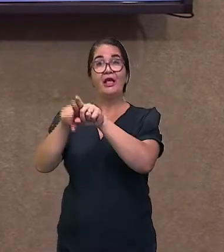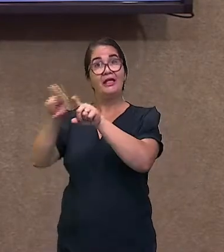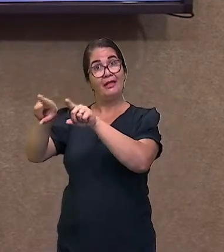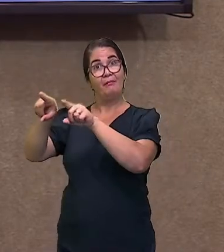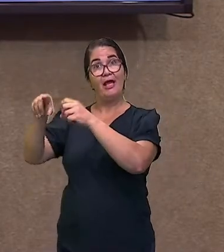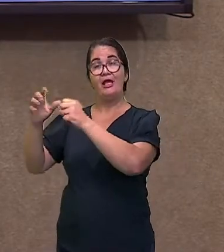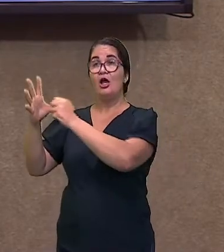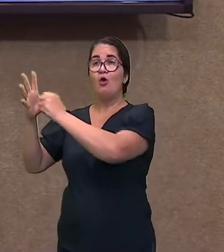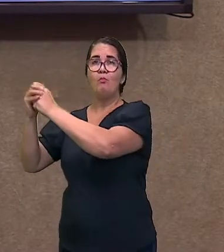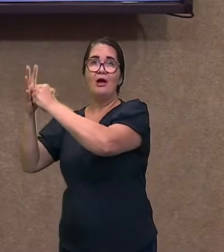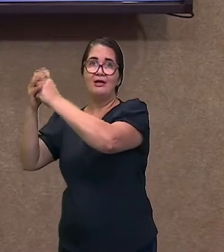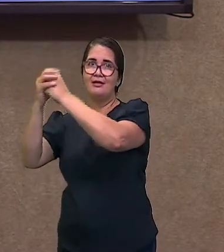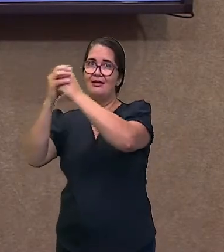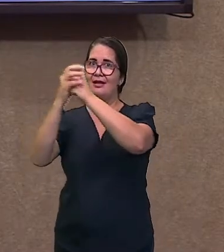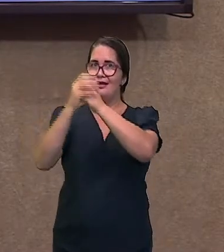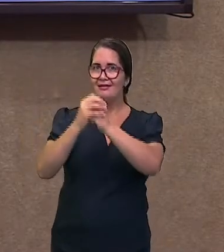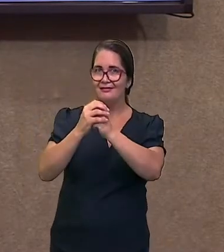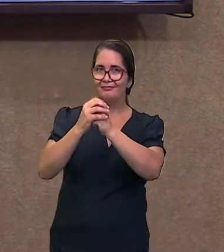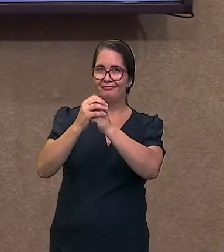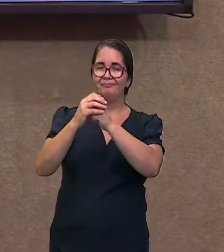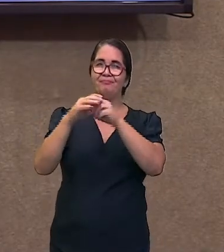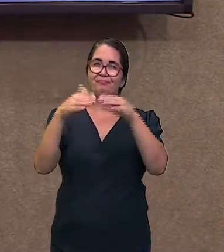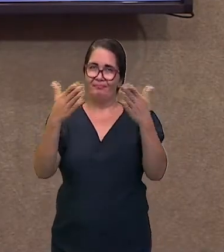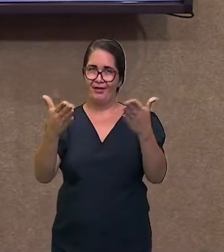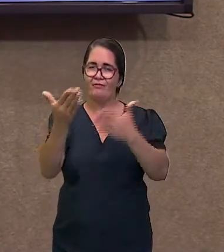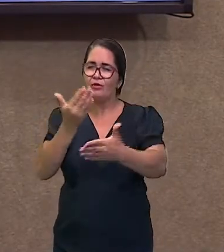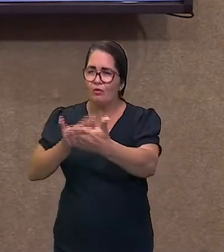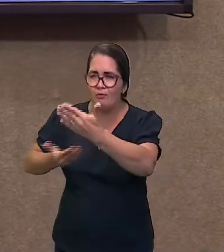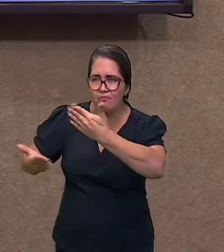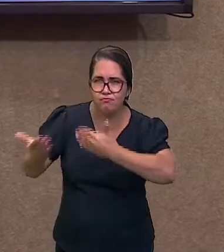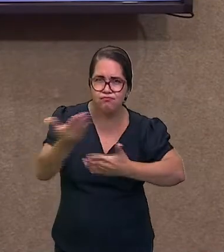entender mais um pouquinho. Bom,